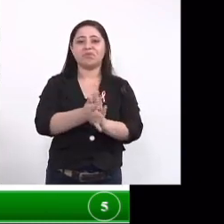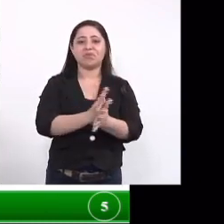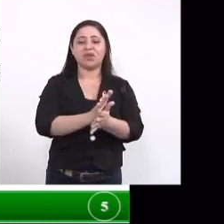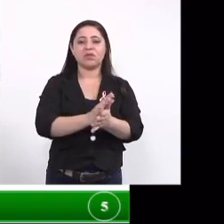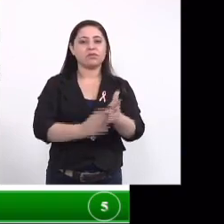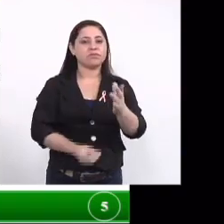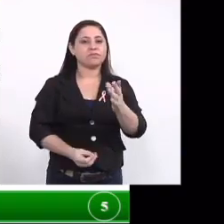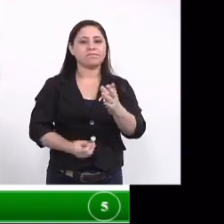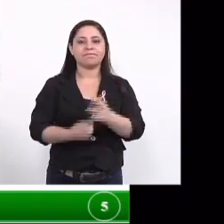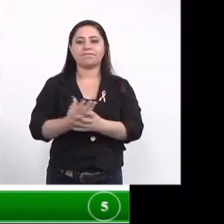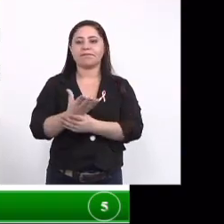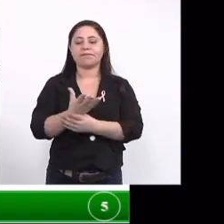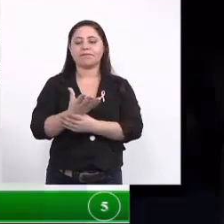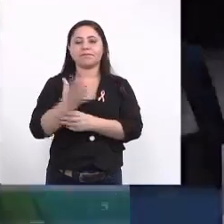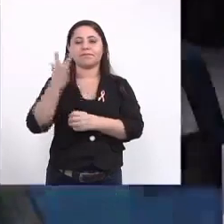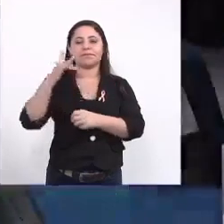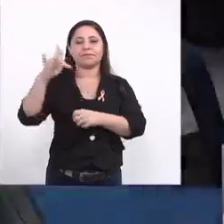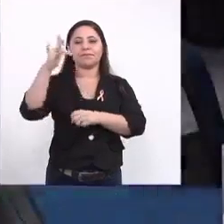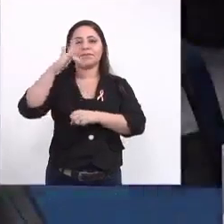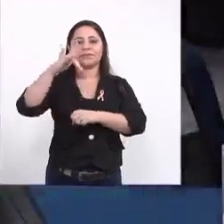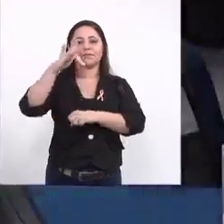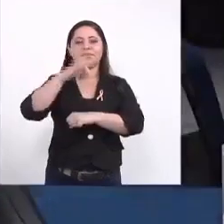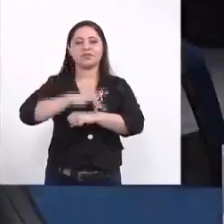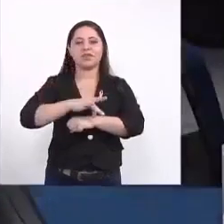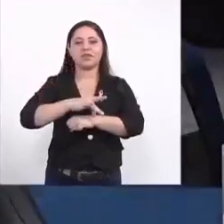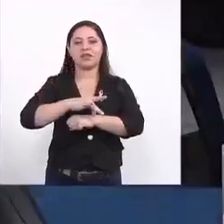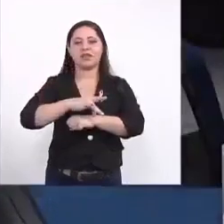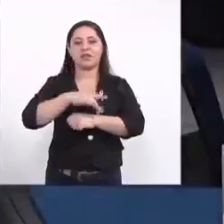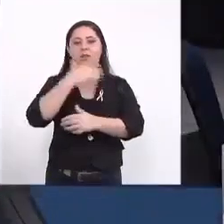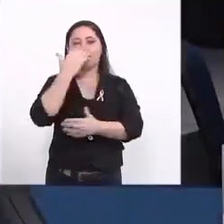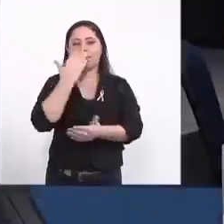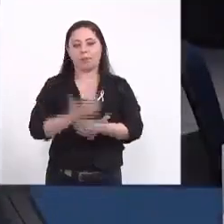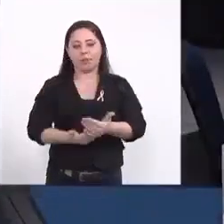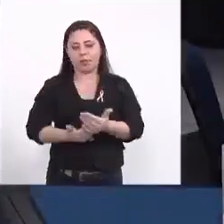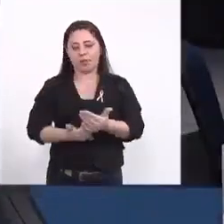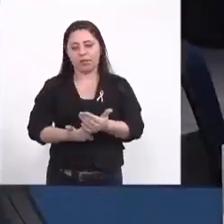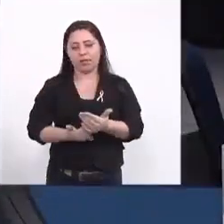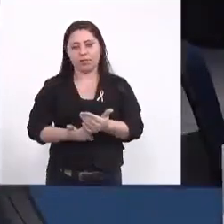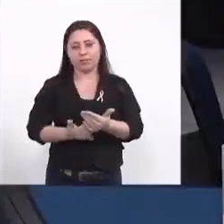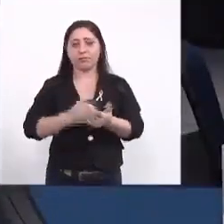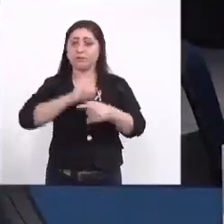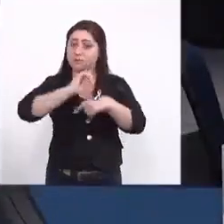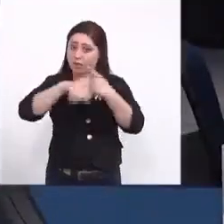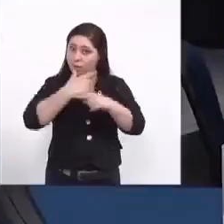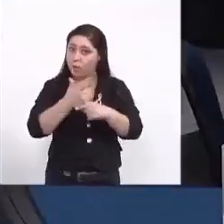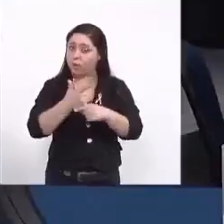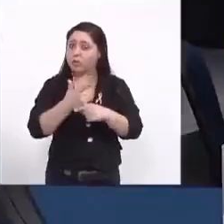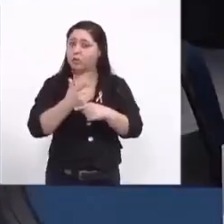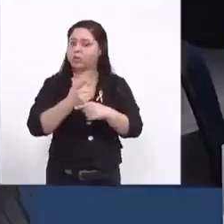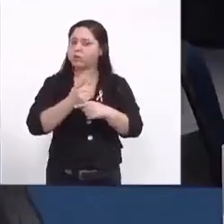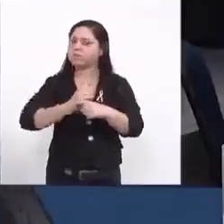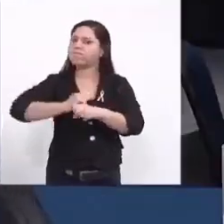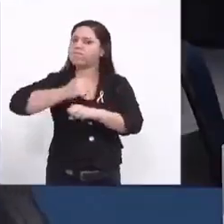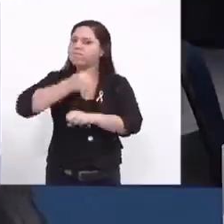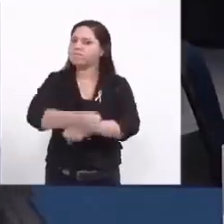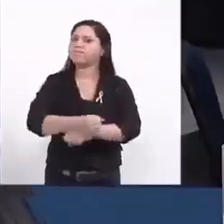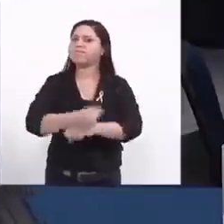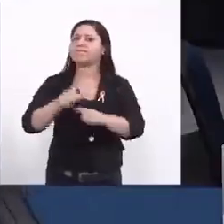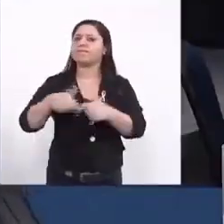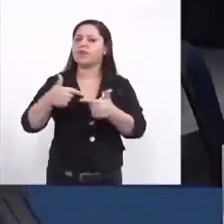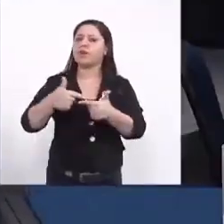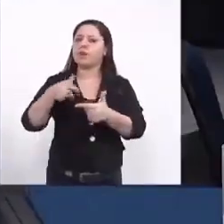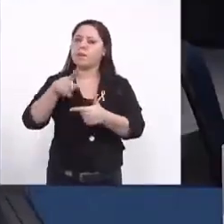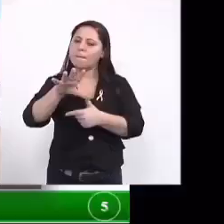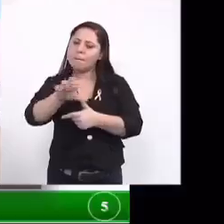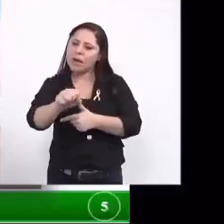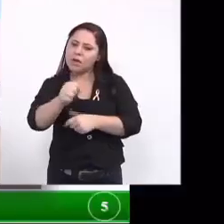para o mosquito da Aedes então a gente fomos fracassados nesse primeiro momento porém nós pegamos esse